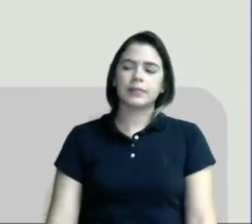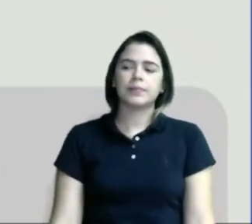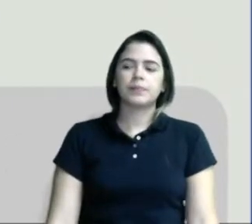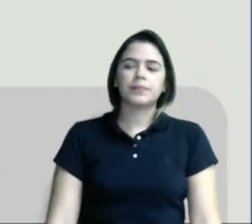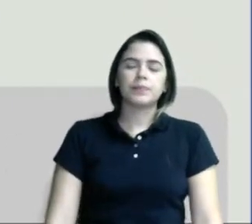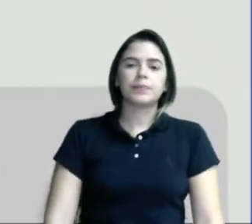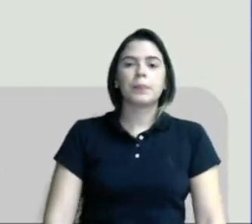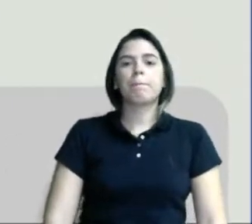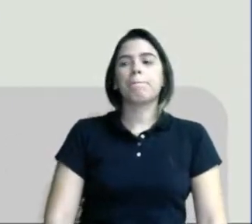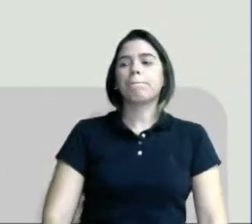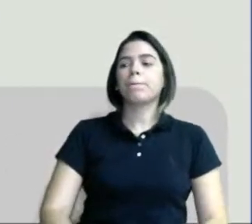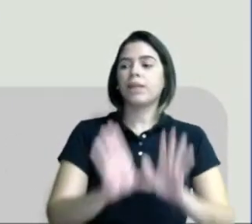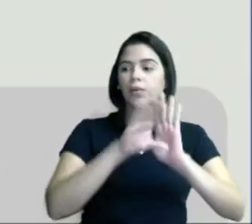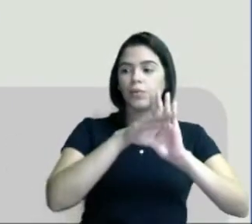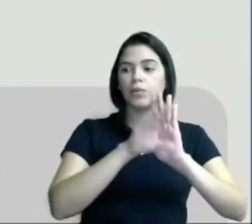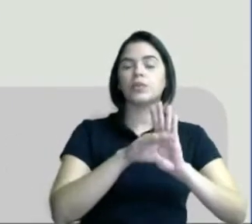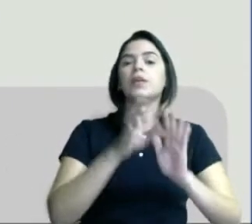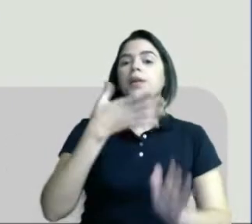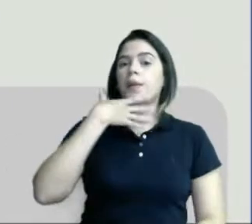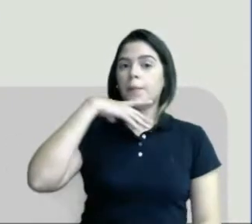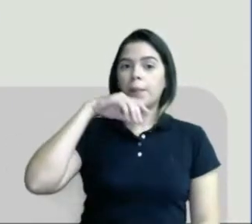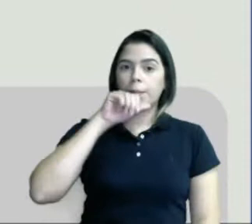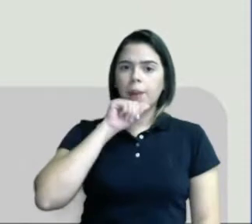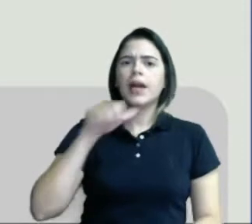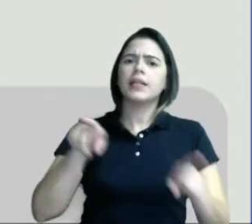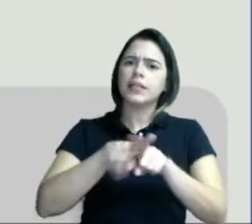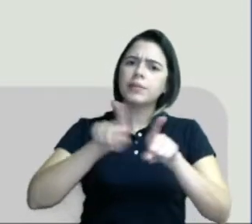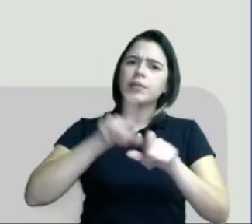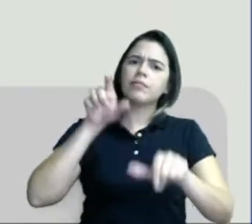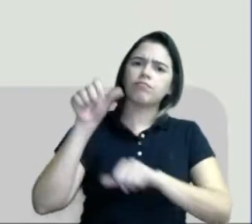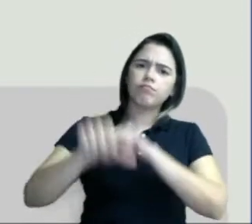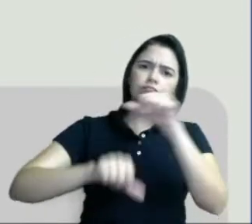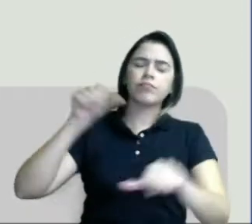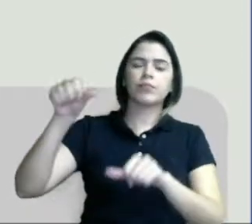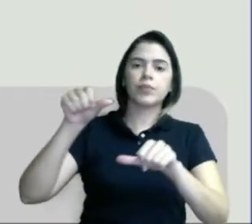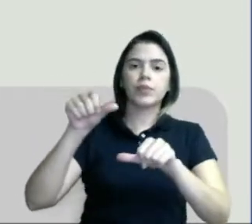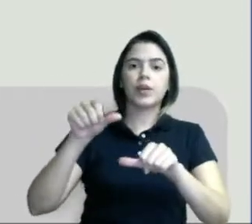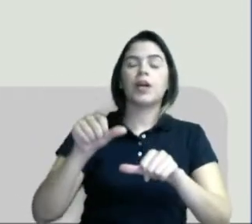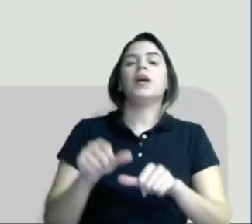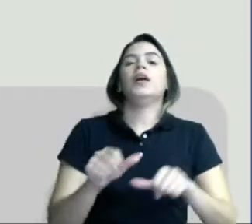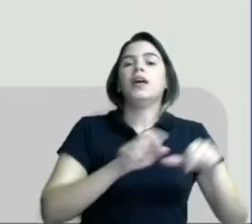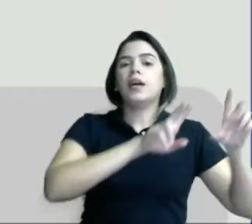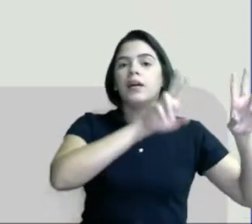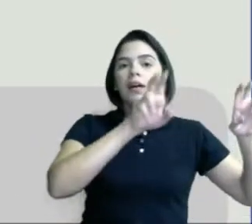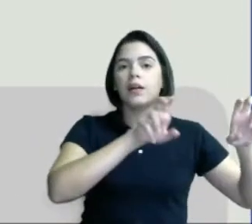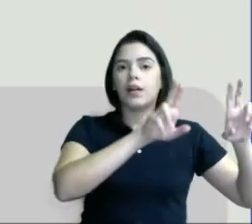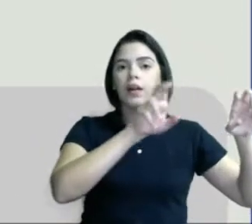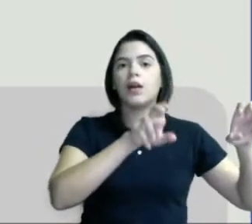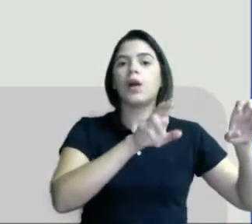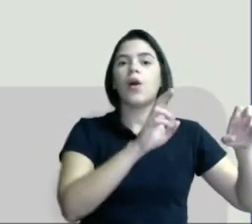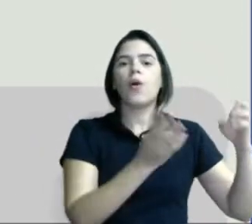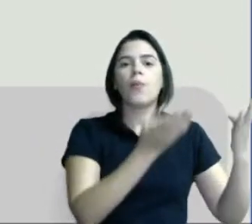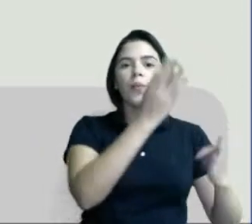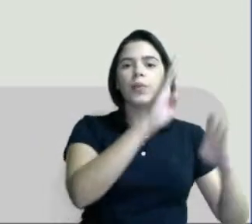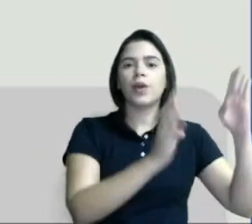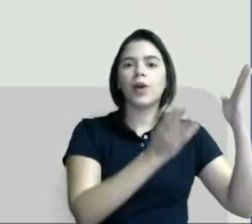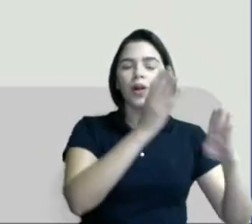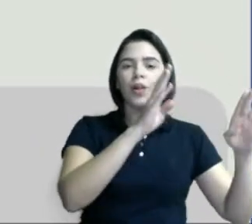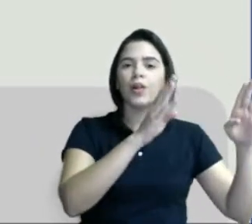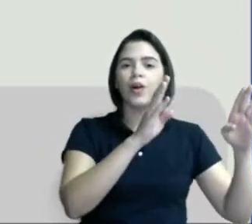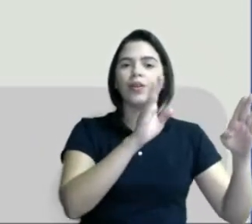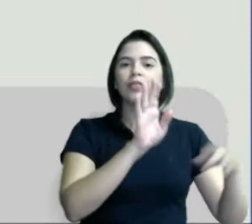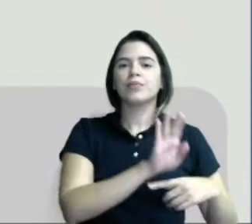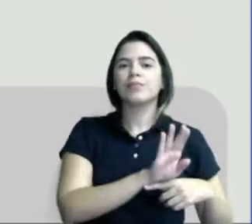O conceito de pai também se alterou. Passou da condição de suporte biológico para